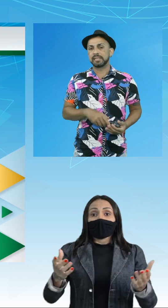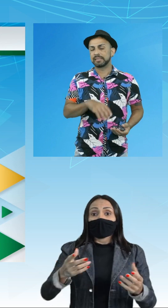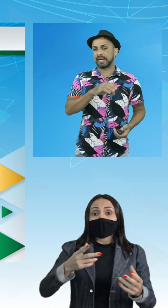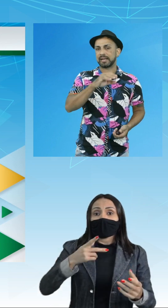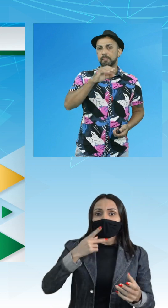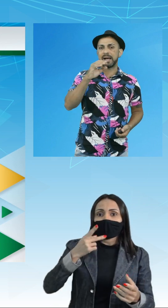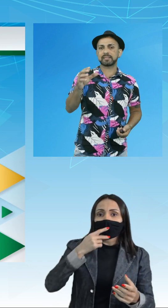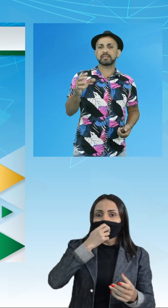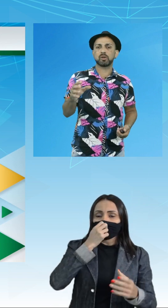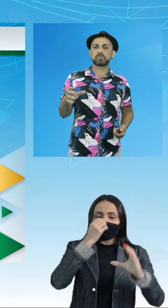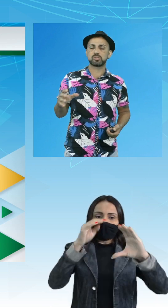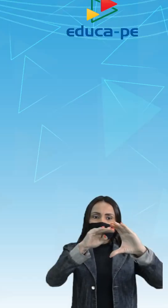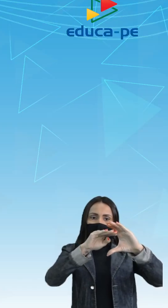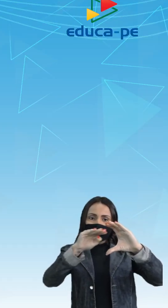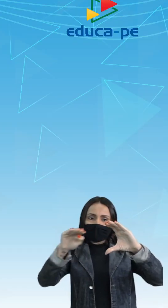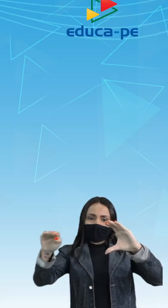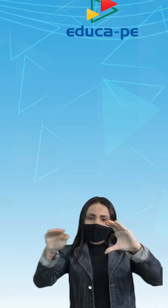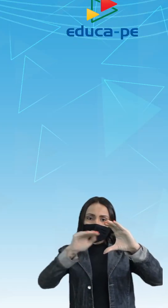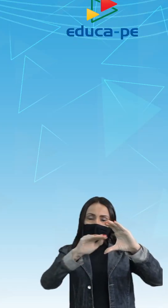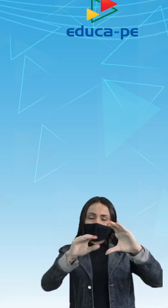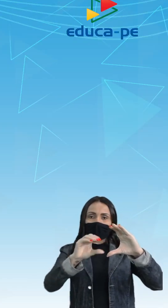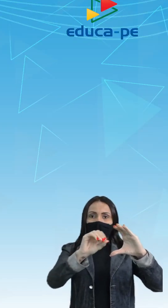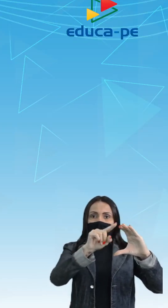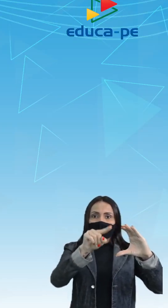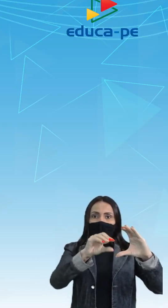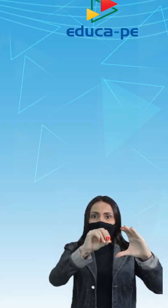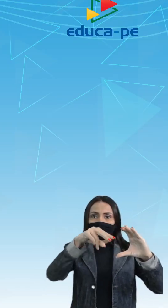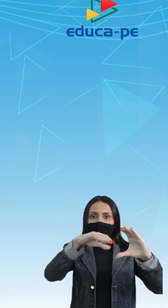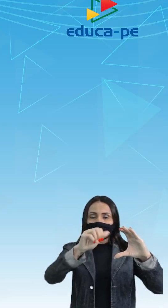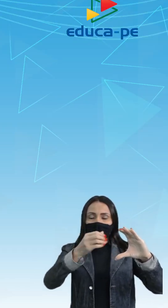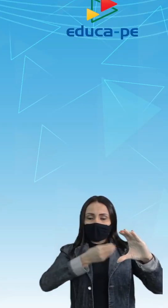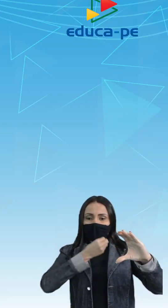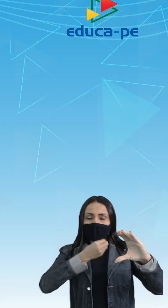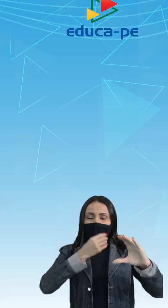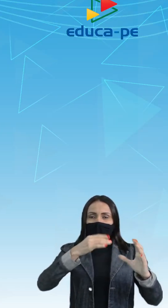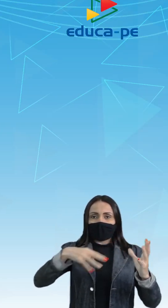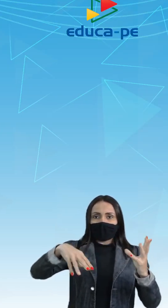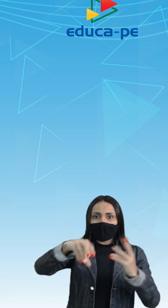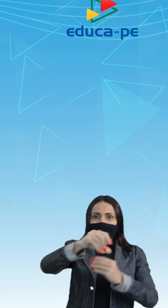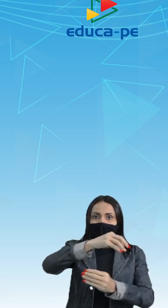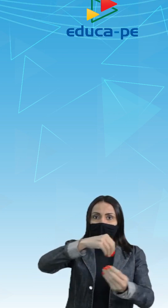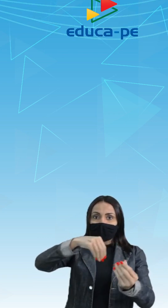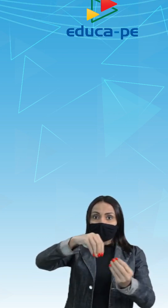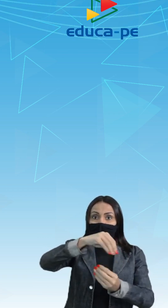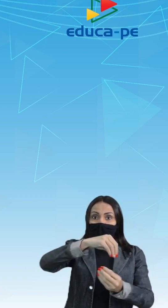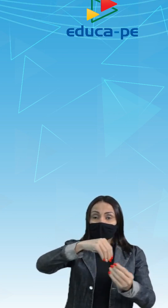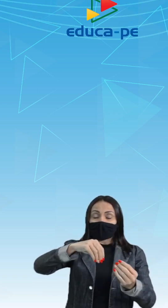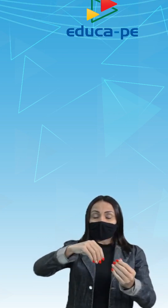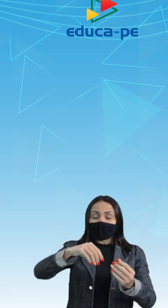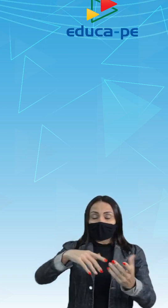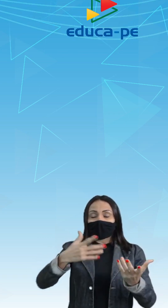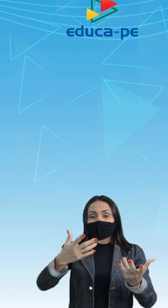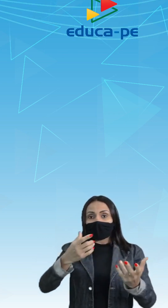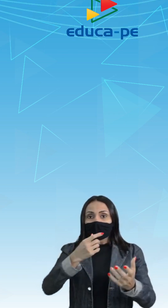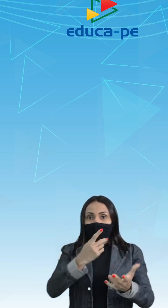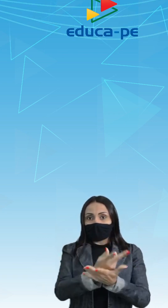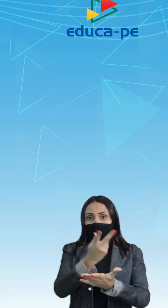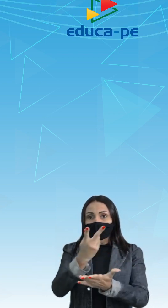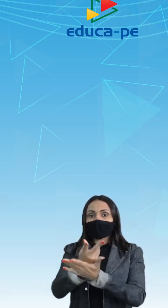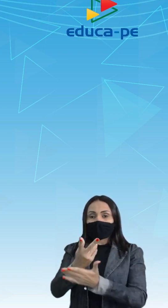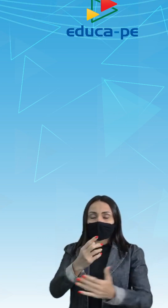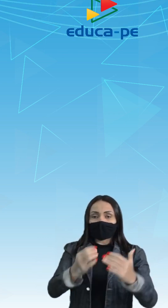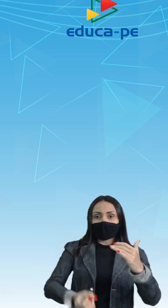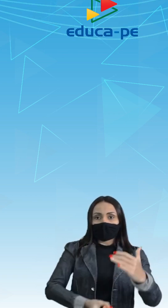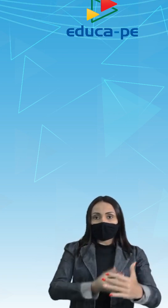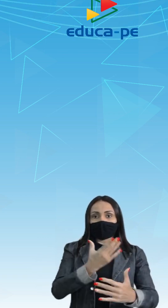ali da camada de ozônio e a vida na Terra, a vida na Terra, ela se deu, é claro, através da